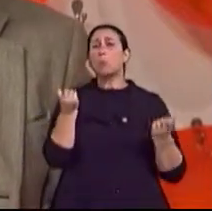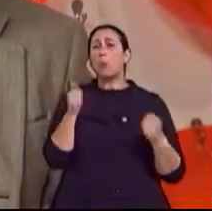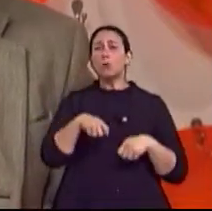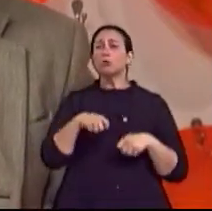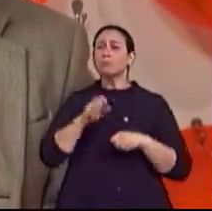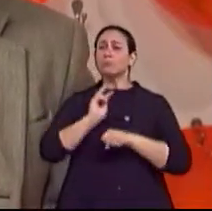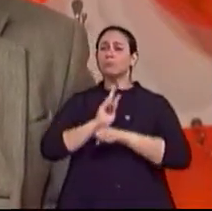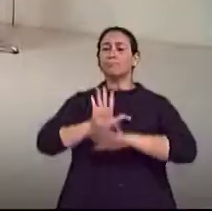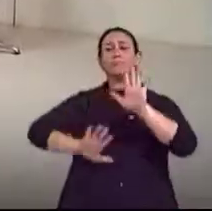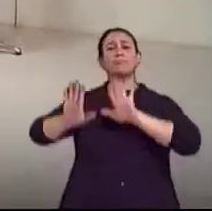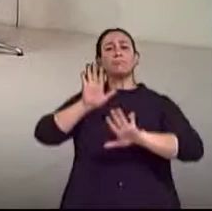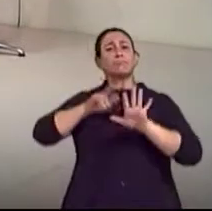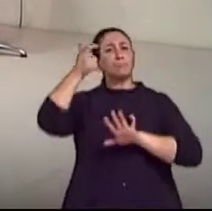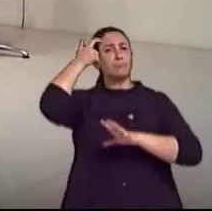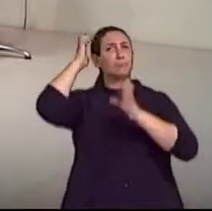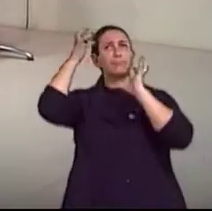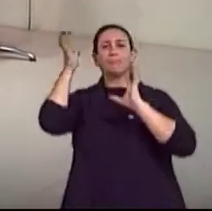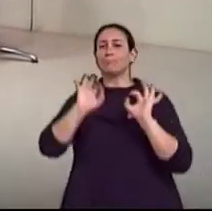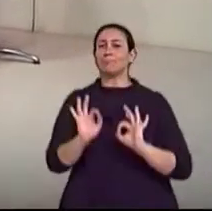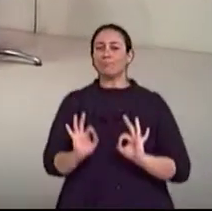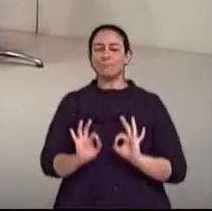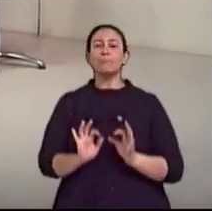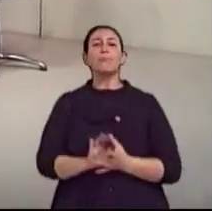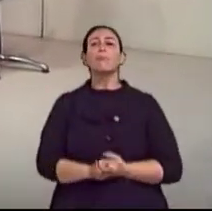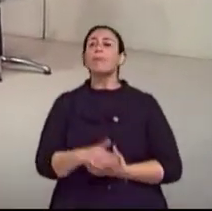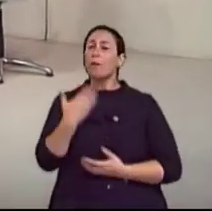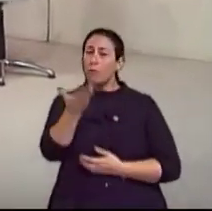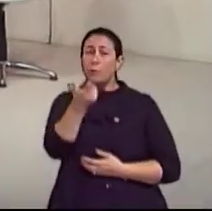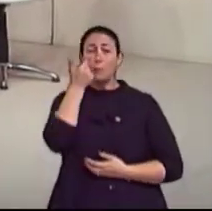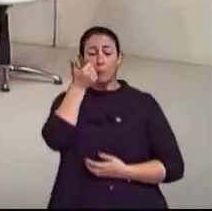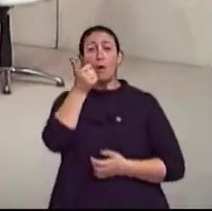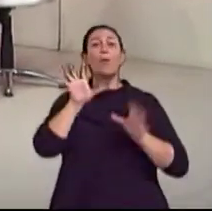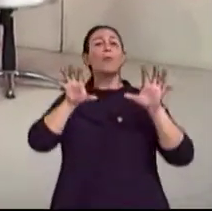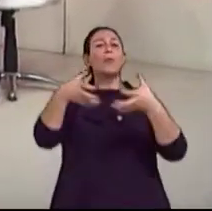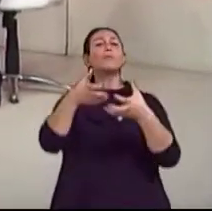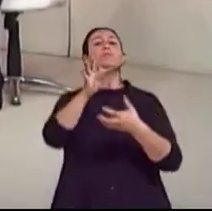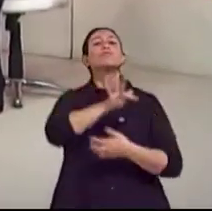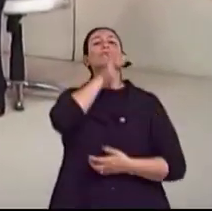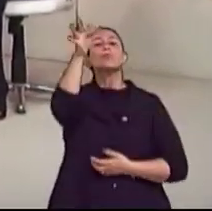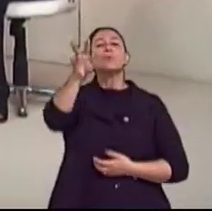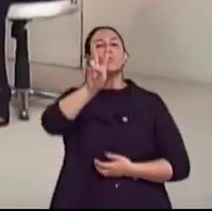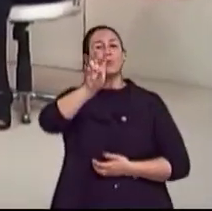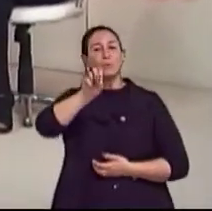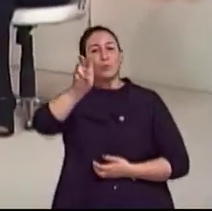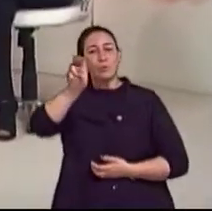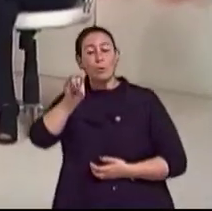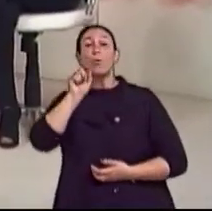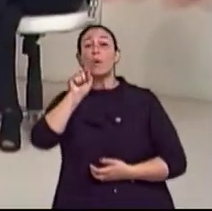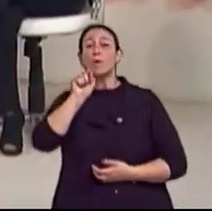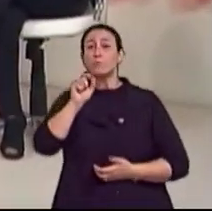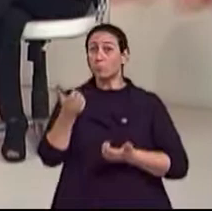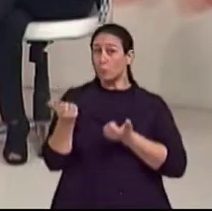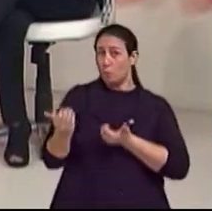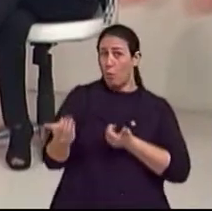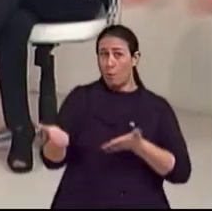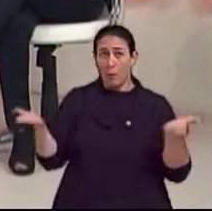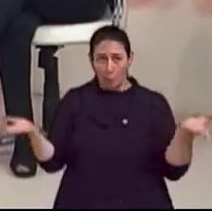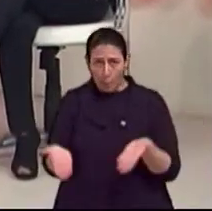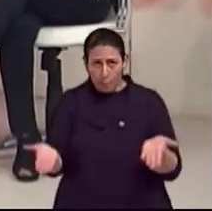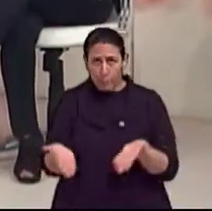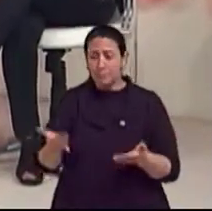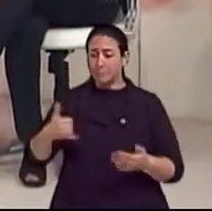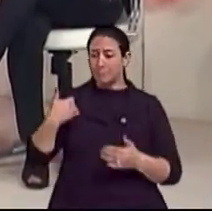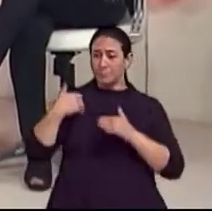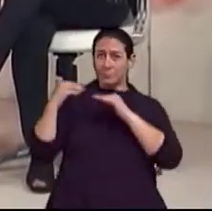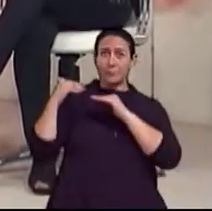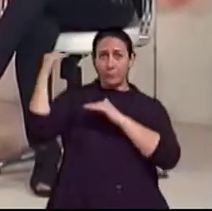de desenvolver a demência. como a gente, vocês estão vendo, a gente está falando da geração 2050, que serão os idosos, o pessoal jovem de hoje, em fase adulta,